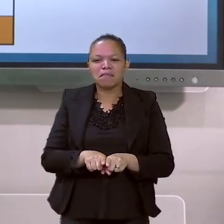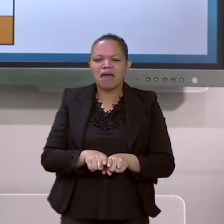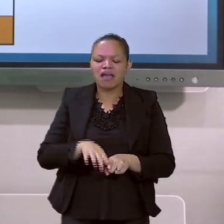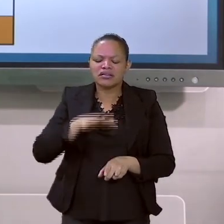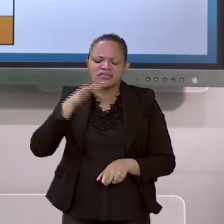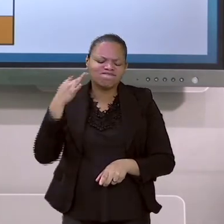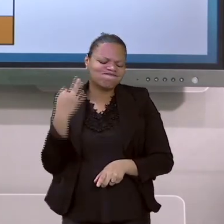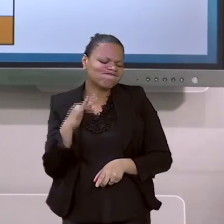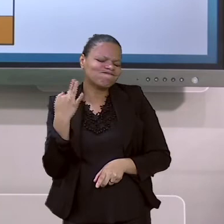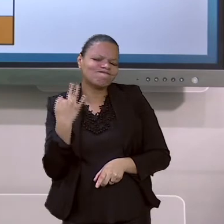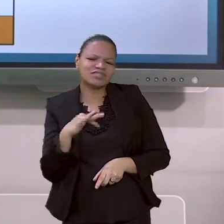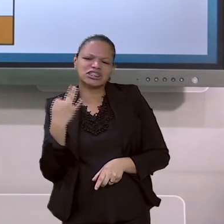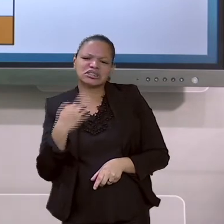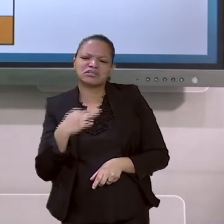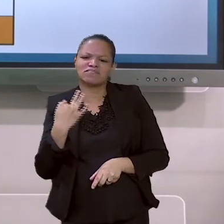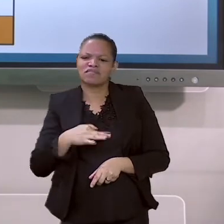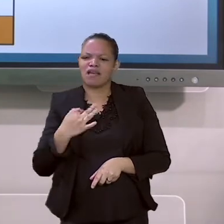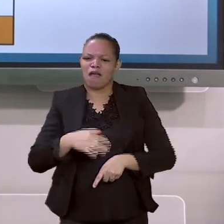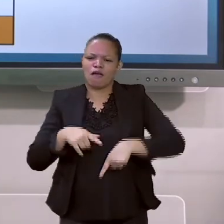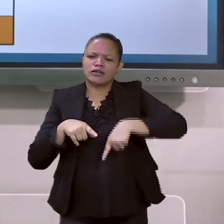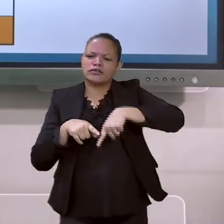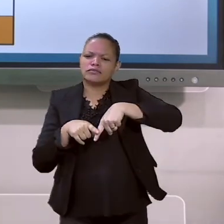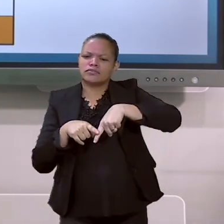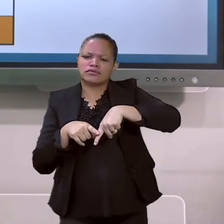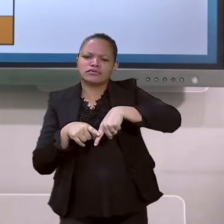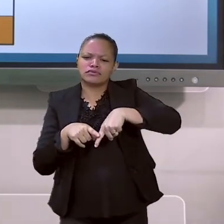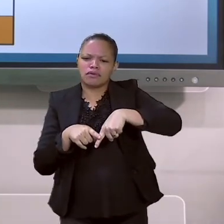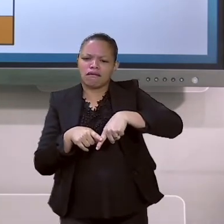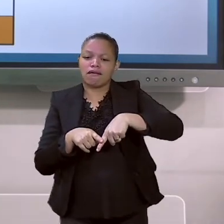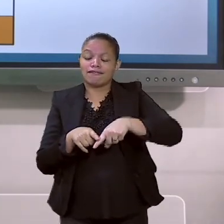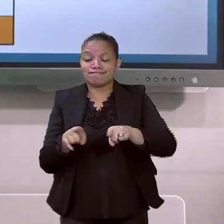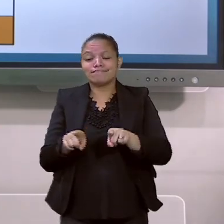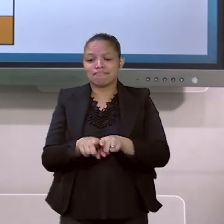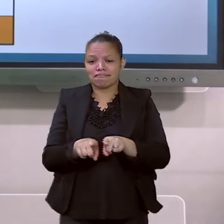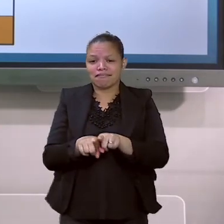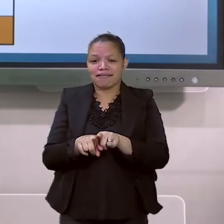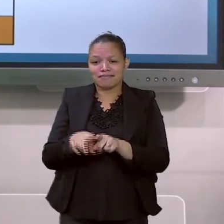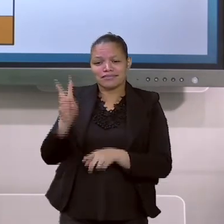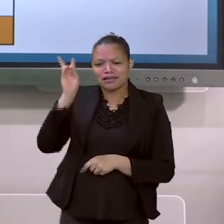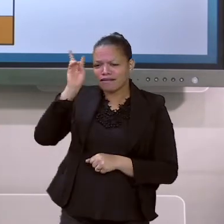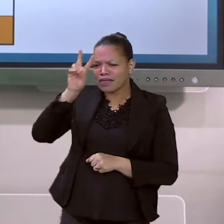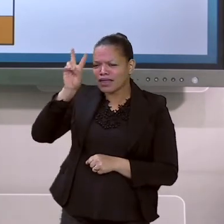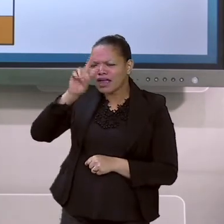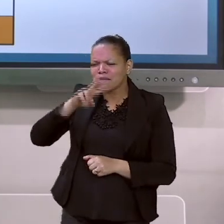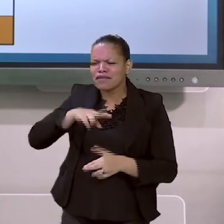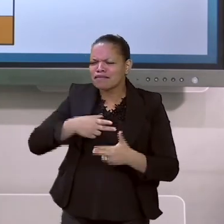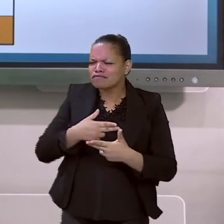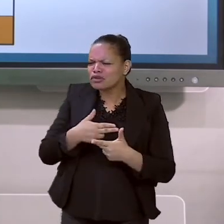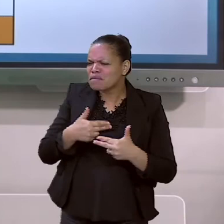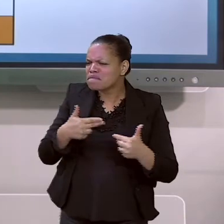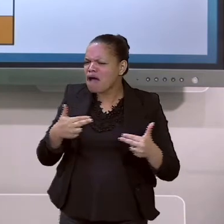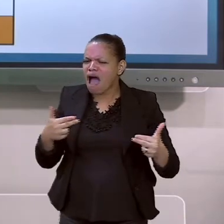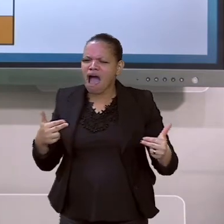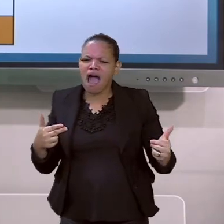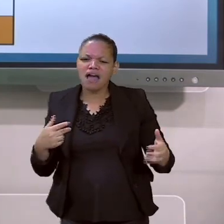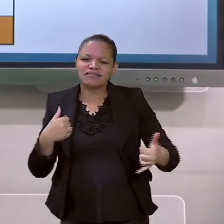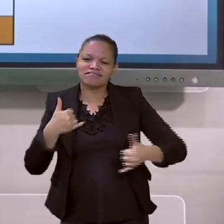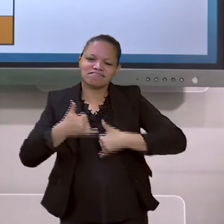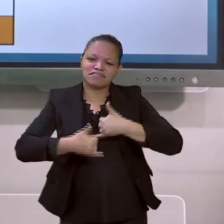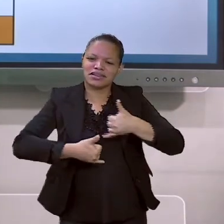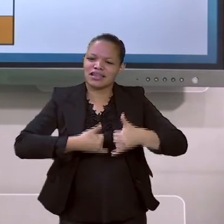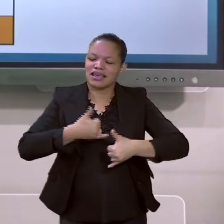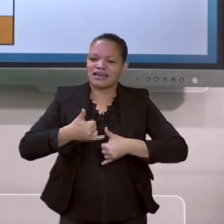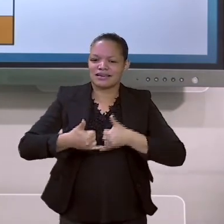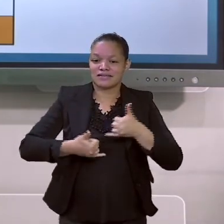bicicleta e danei ele com o joelho. Mas eu lembro de muitas coisas. Lembro que eu ficava até tarde brincando